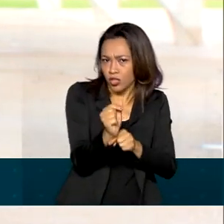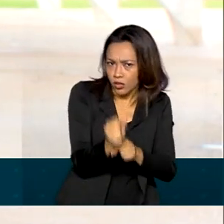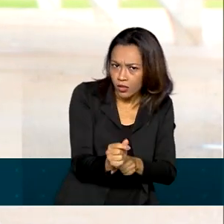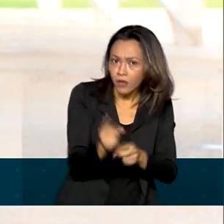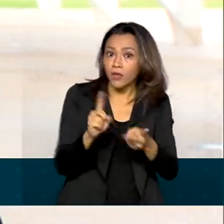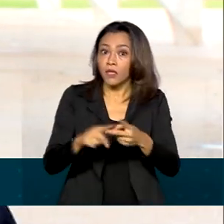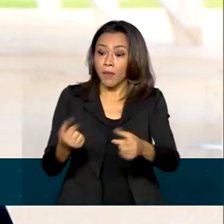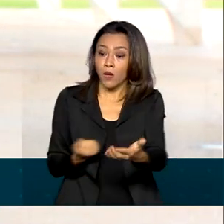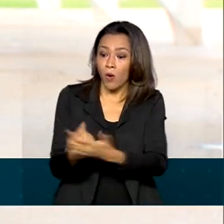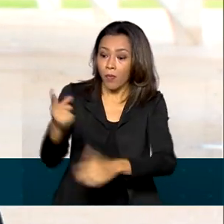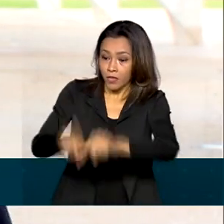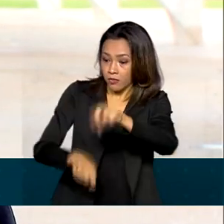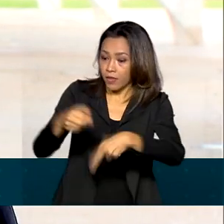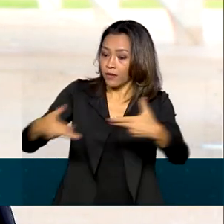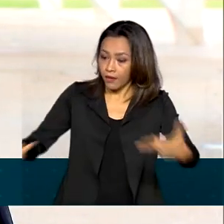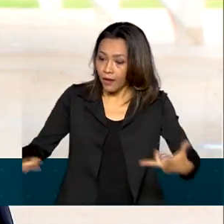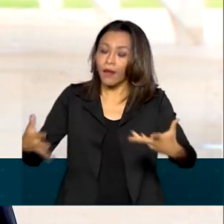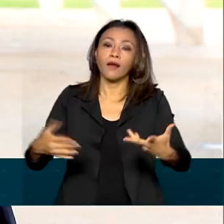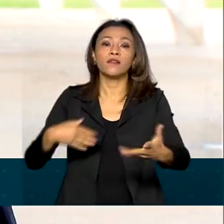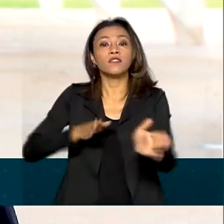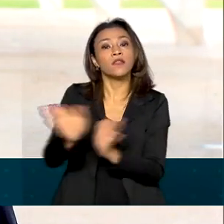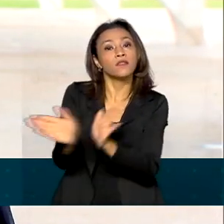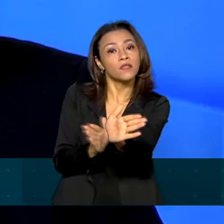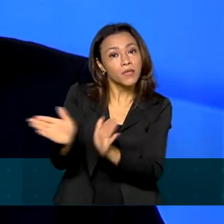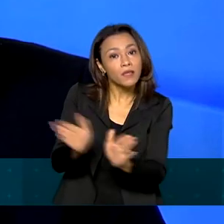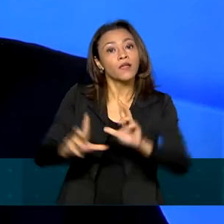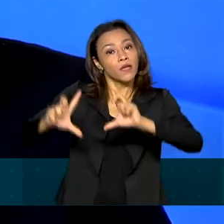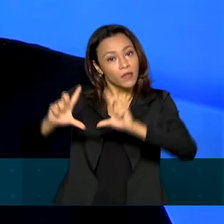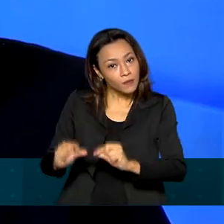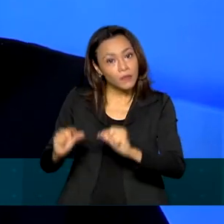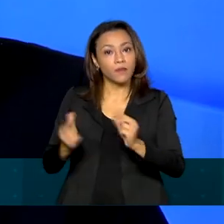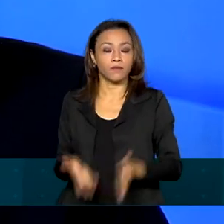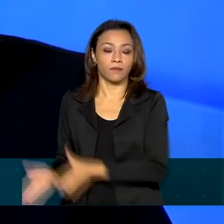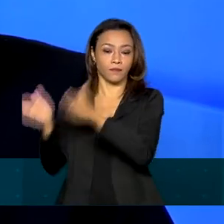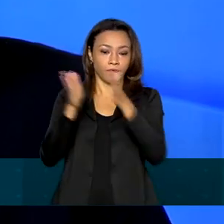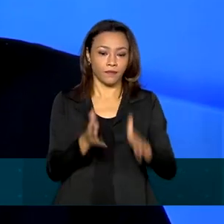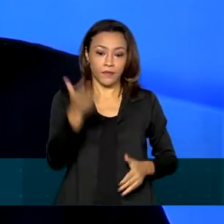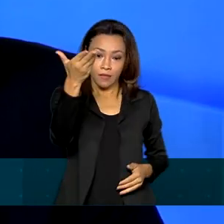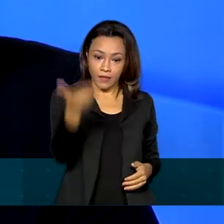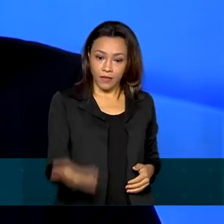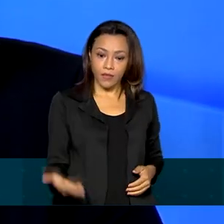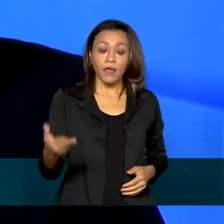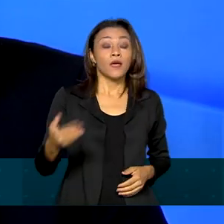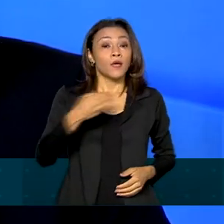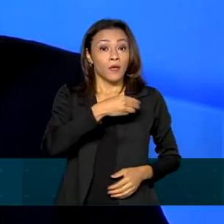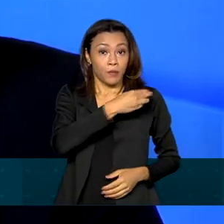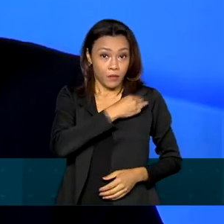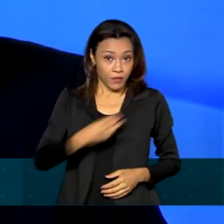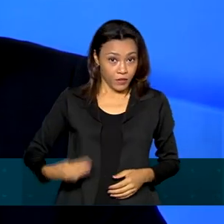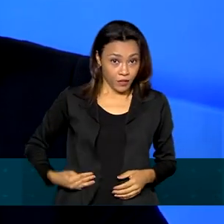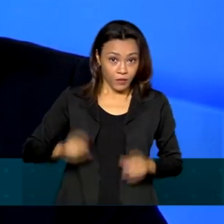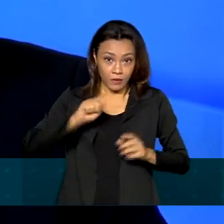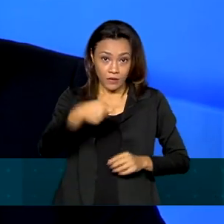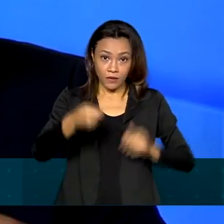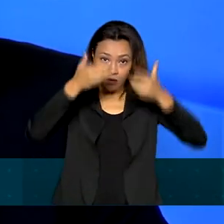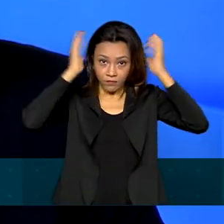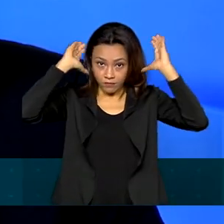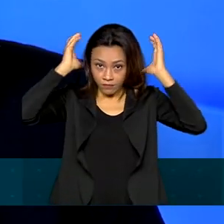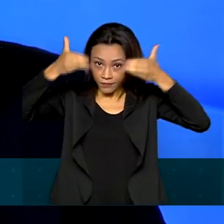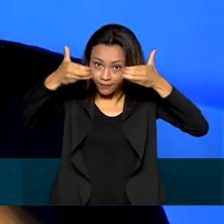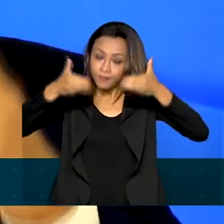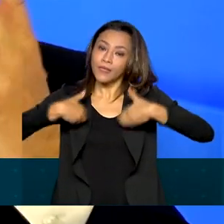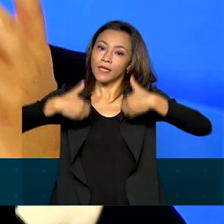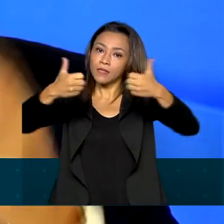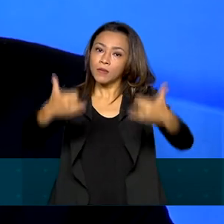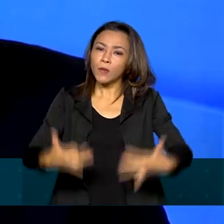de importação dos produtos de acessibilidade. Para o ministro Marcos Pontes, da Ciência, Tecnologia e Inovações,